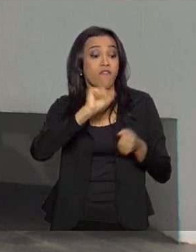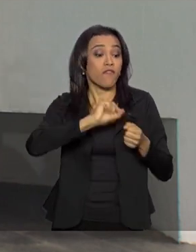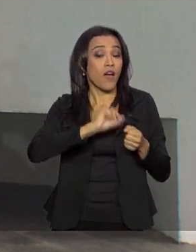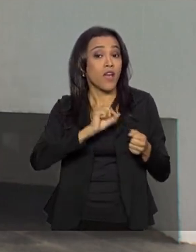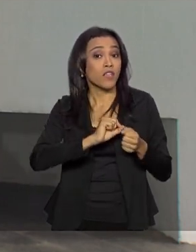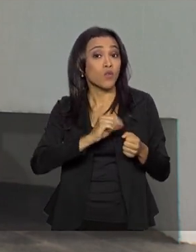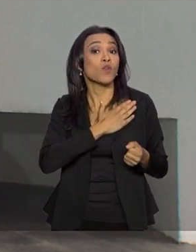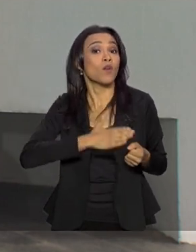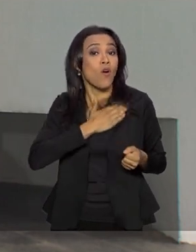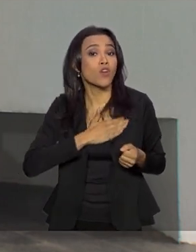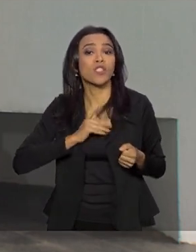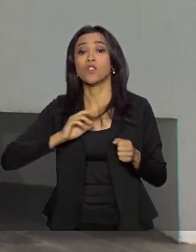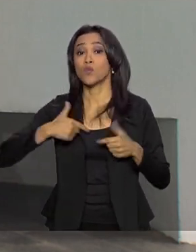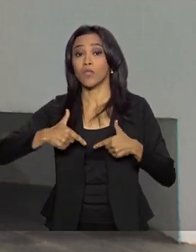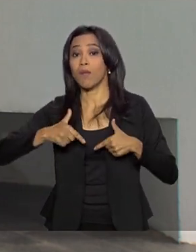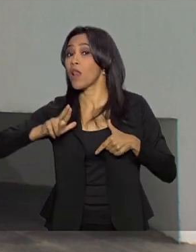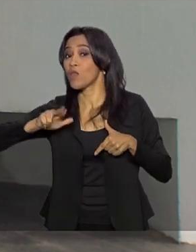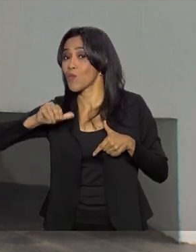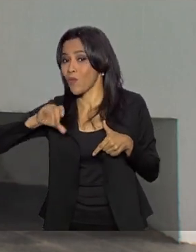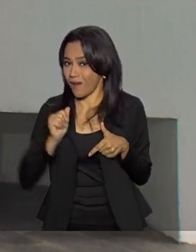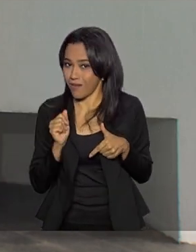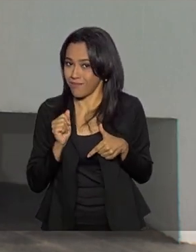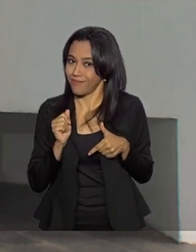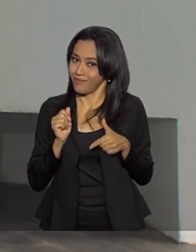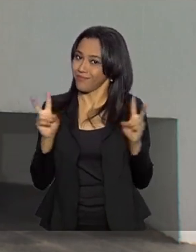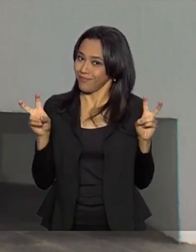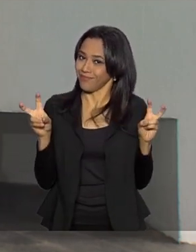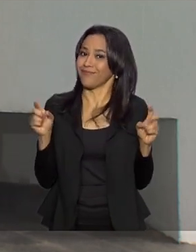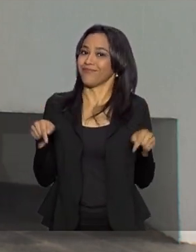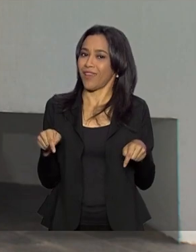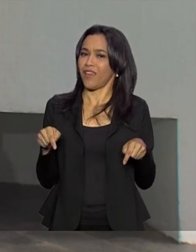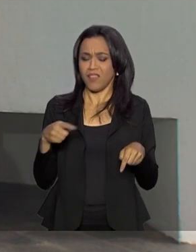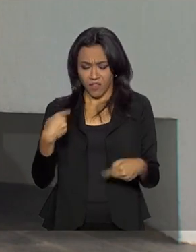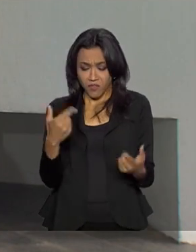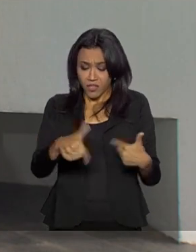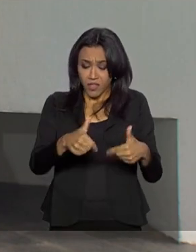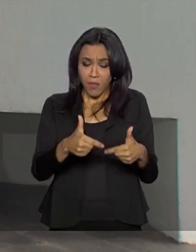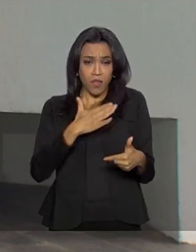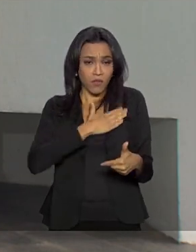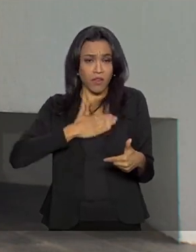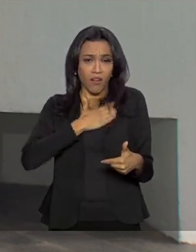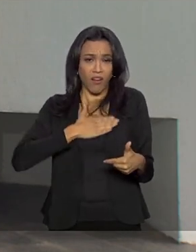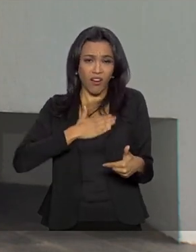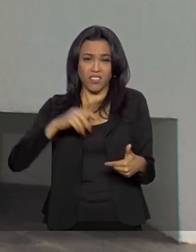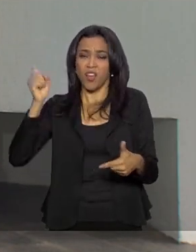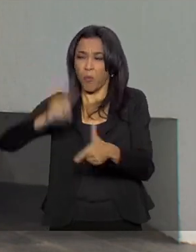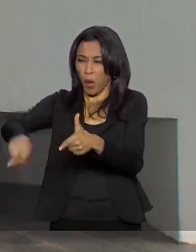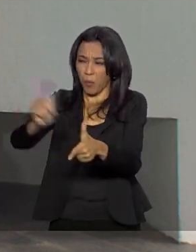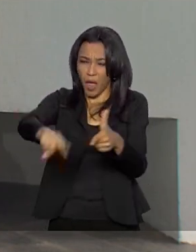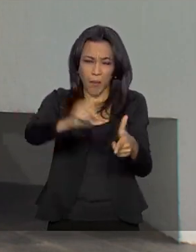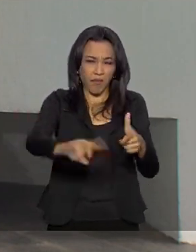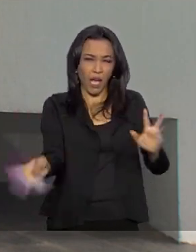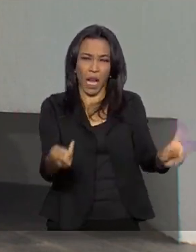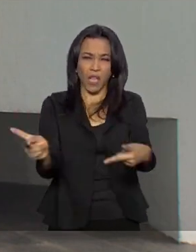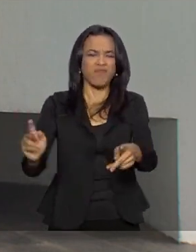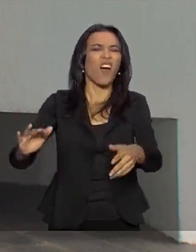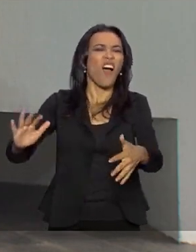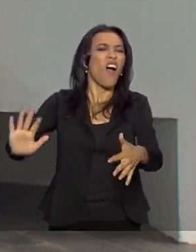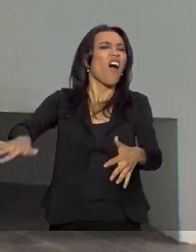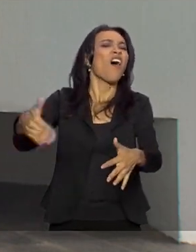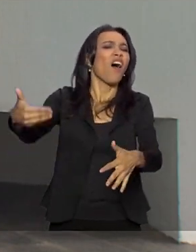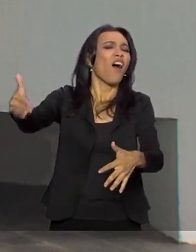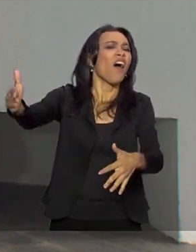não trabalha nunca. E é o nosso caso, quando a trabalha no que gosta, as dificuldades que vão aparecendo, a gente vai